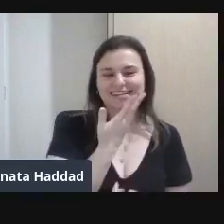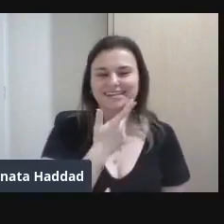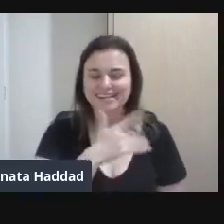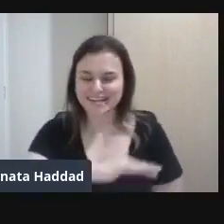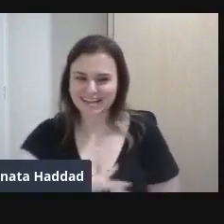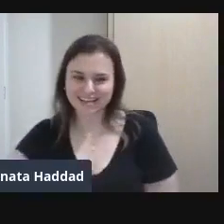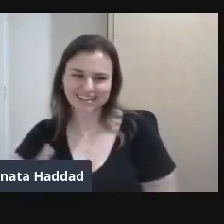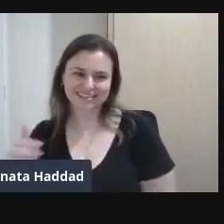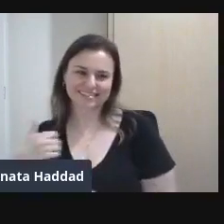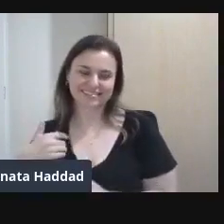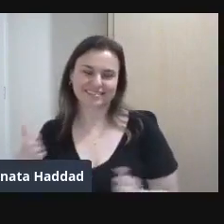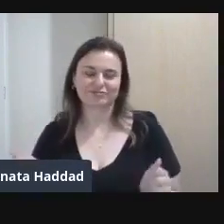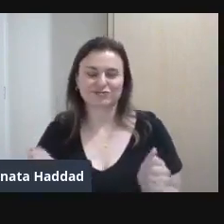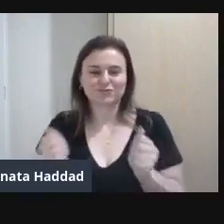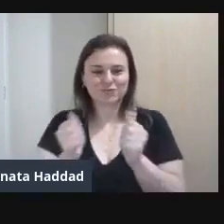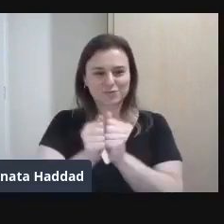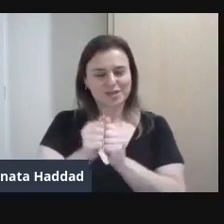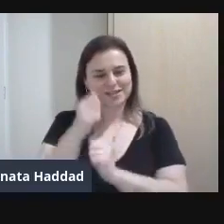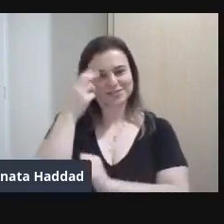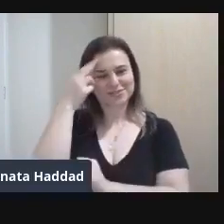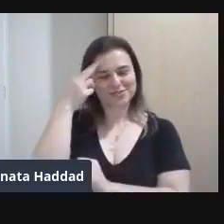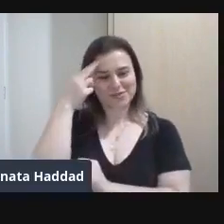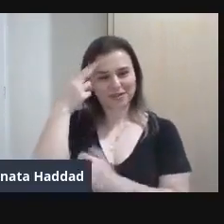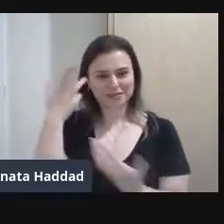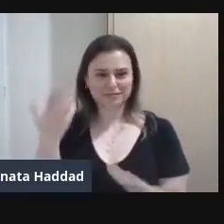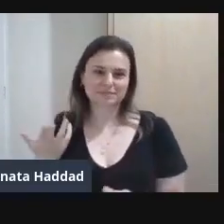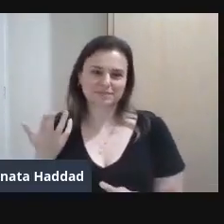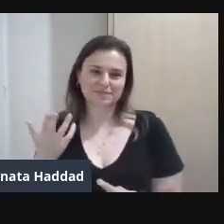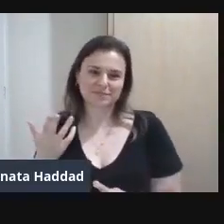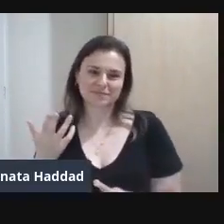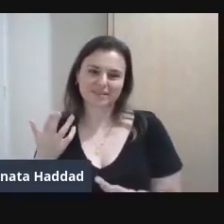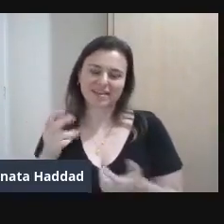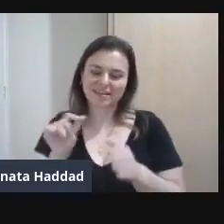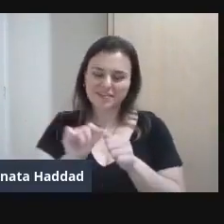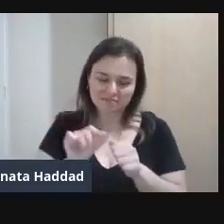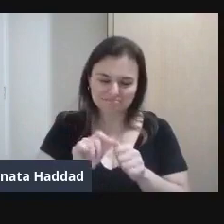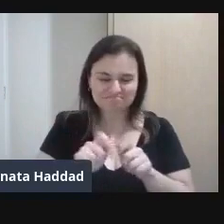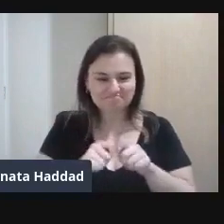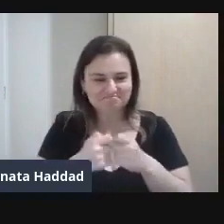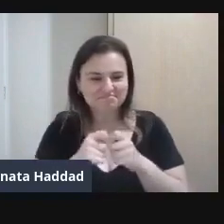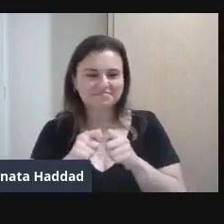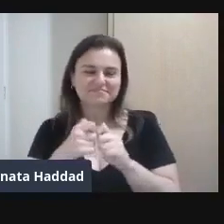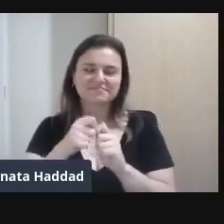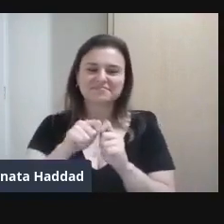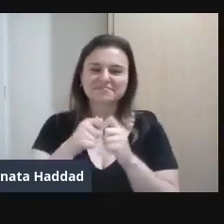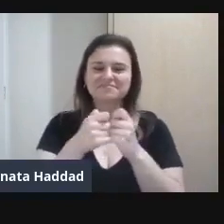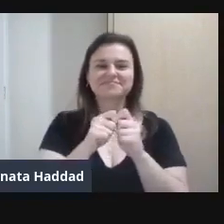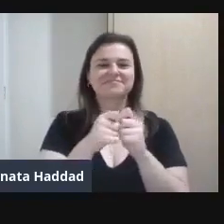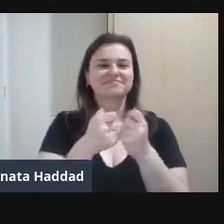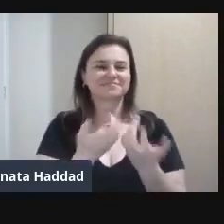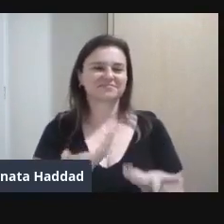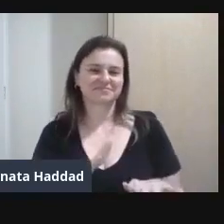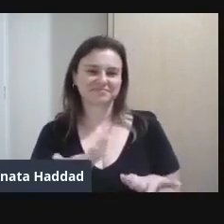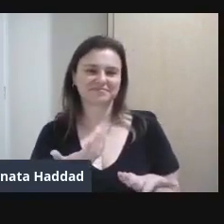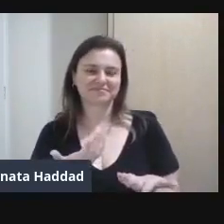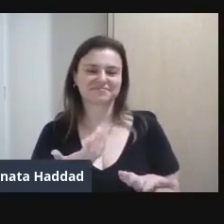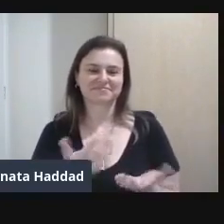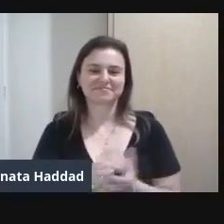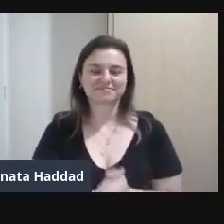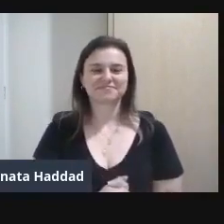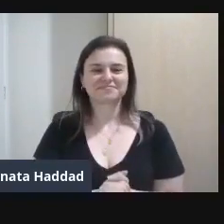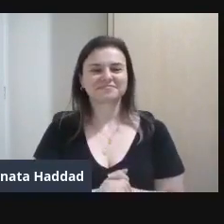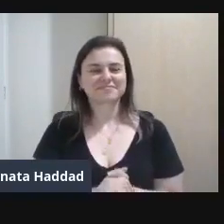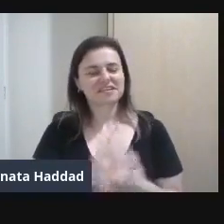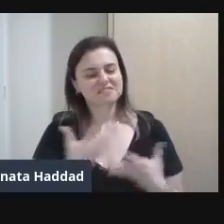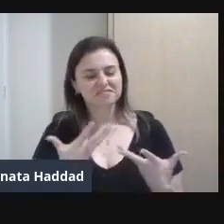sonhos dele Aos sonhos dela E ela foi Tecendo Tecendo E ele foi Consentindo Foi